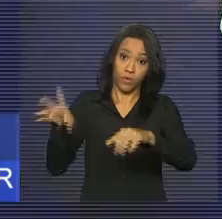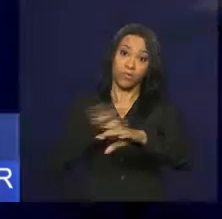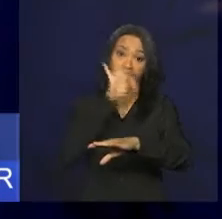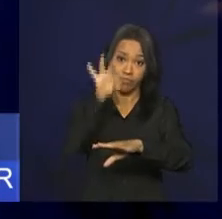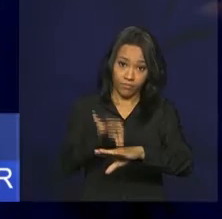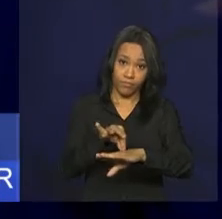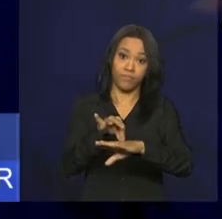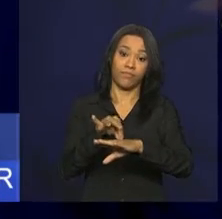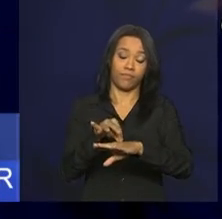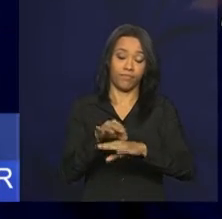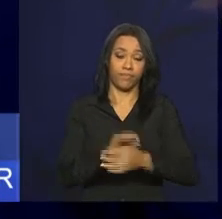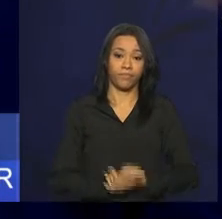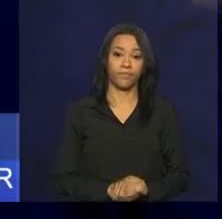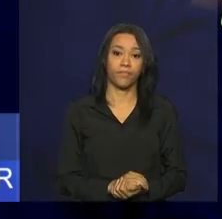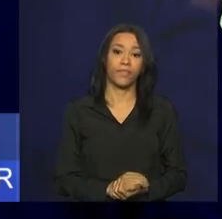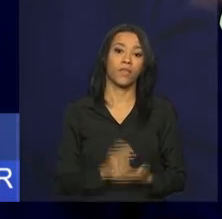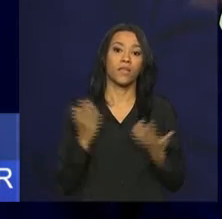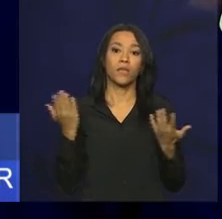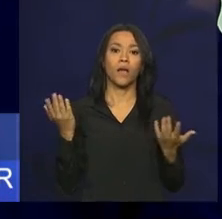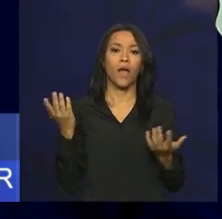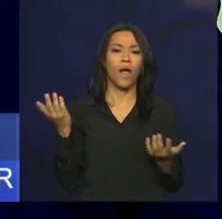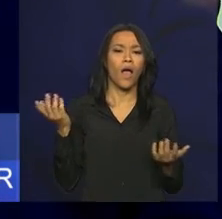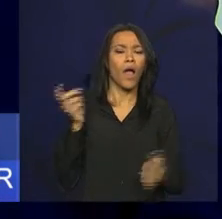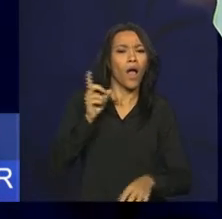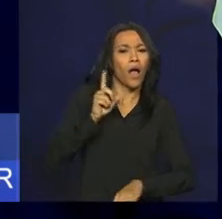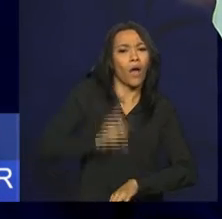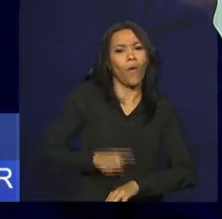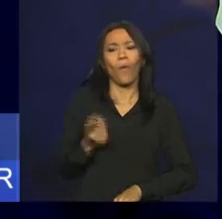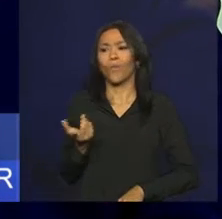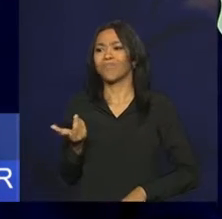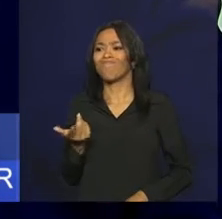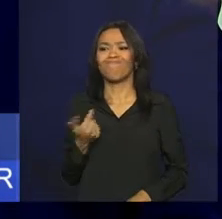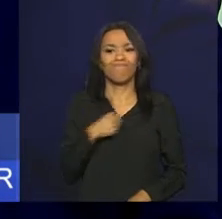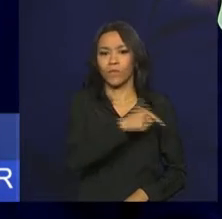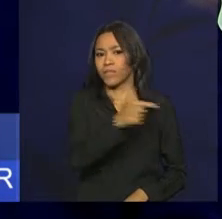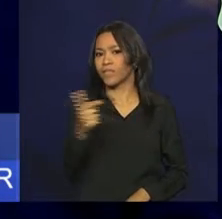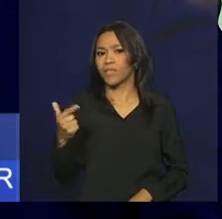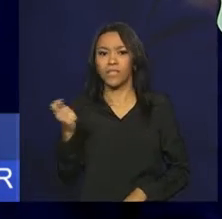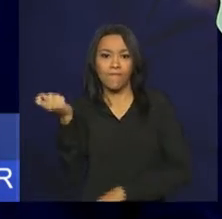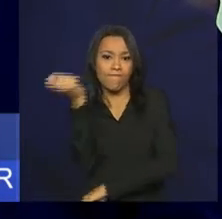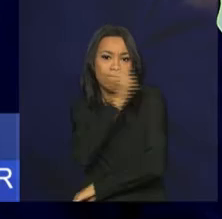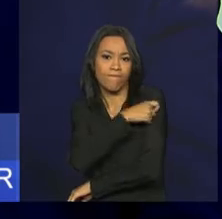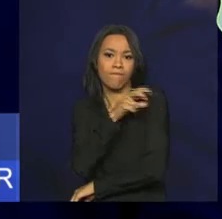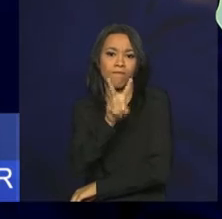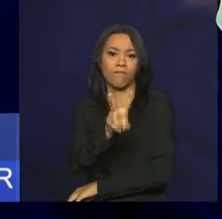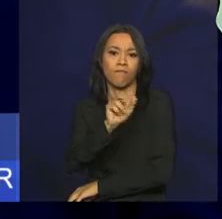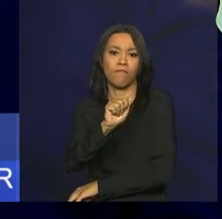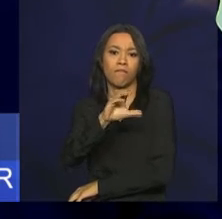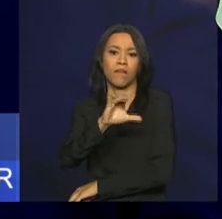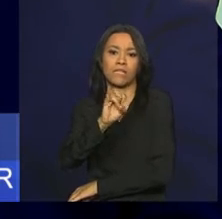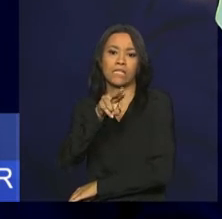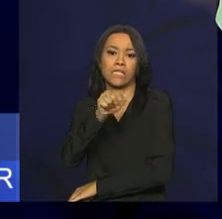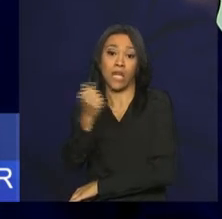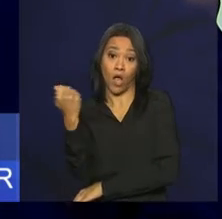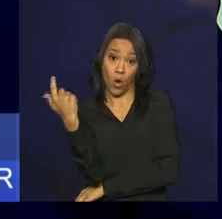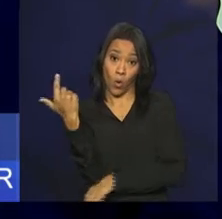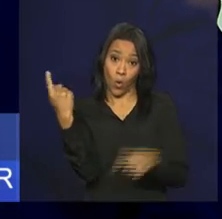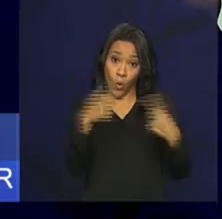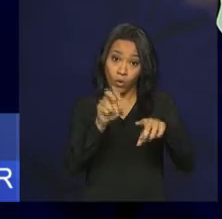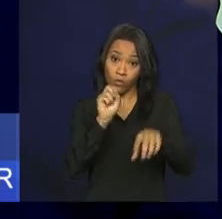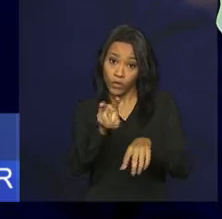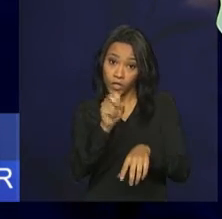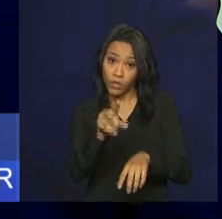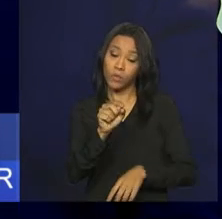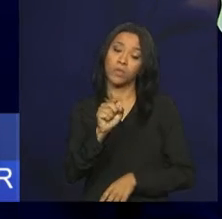aegypti. Nesse momento, onde ainda não se tem uma vacina contra o vírus Zika, a única